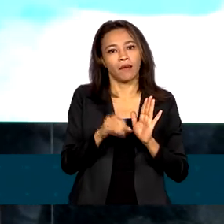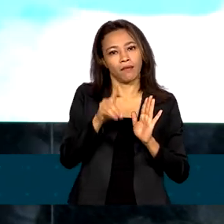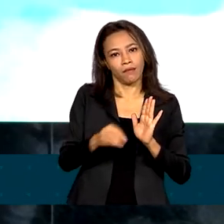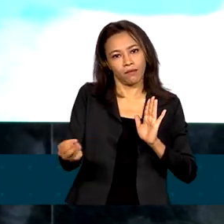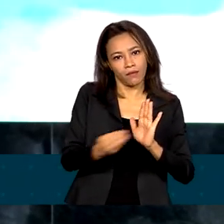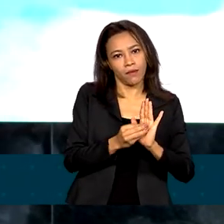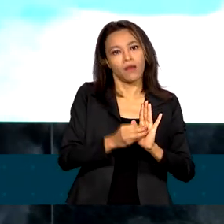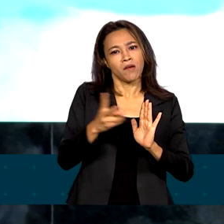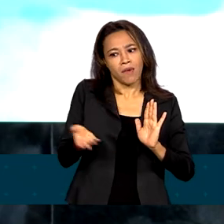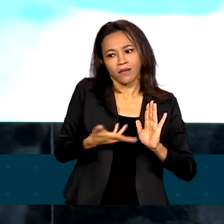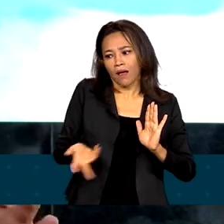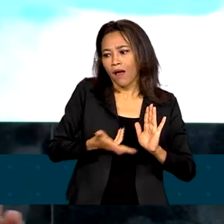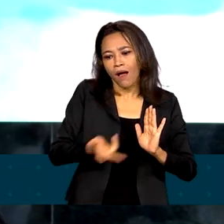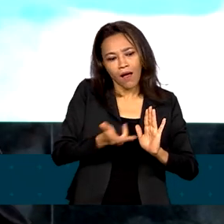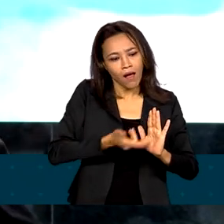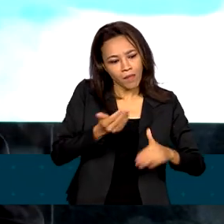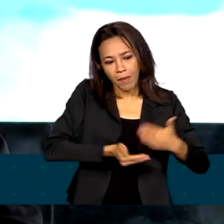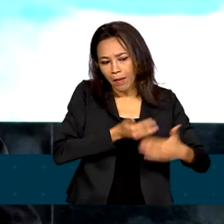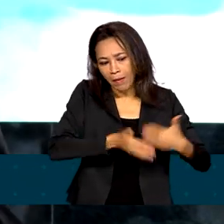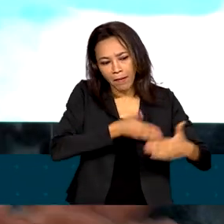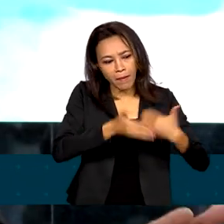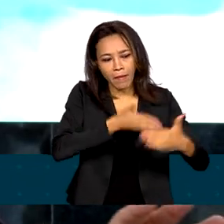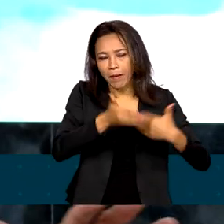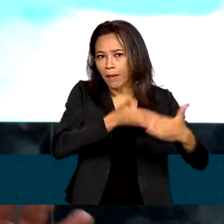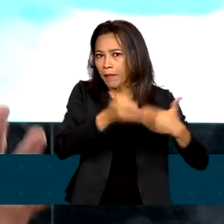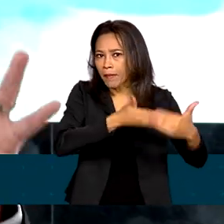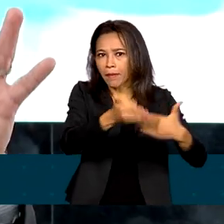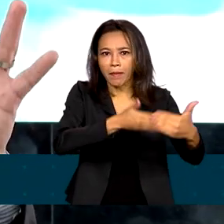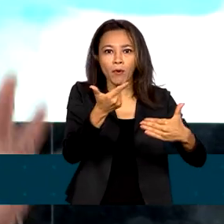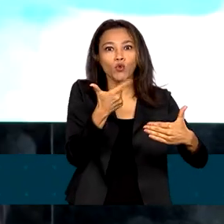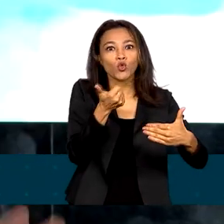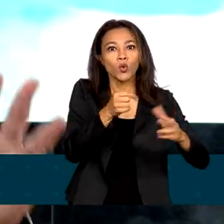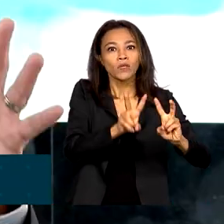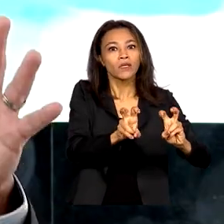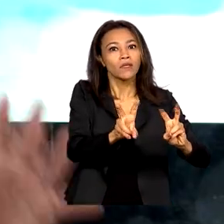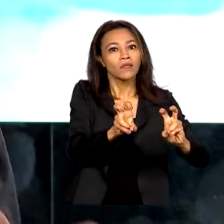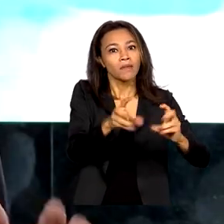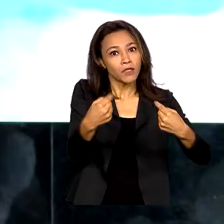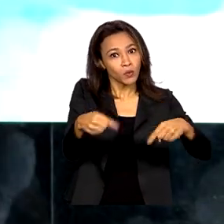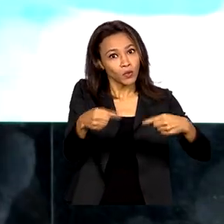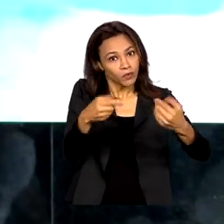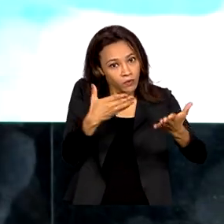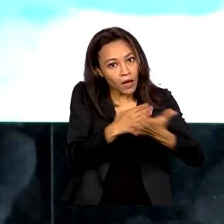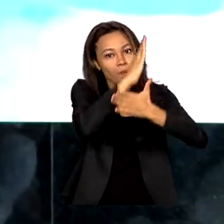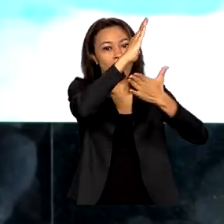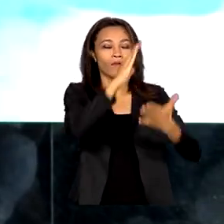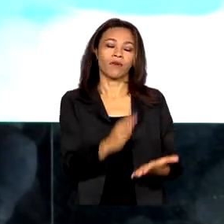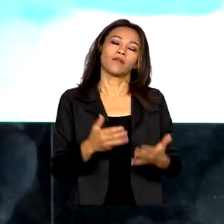tramitar mais rapidamente e permitir que os 12 conteúdos sejam discutidos e aprovados no calendário que nós temos.